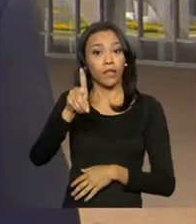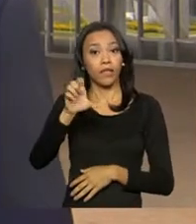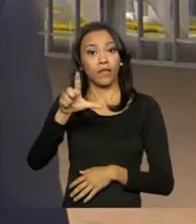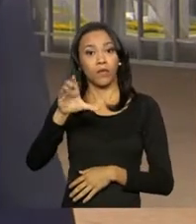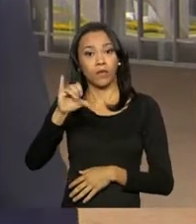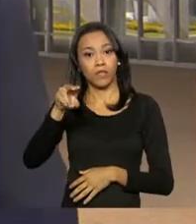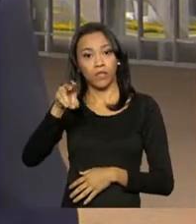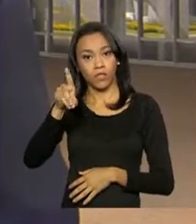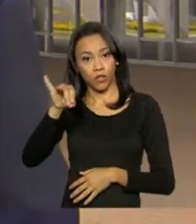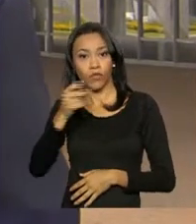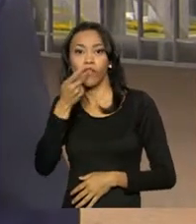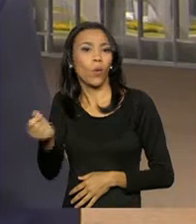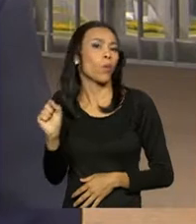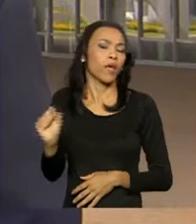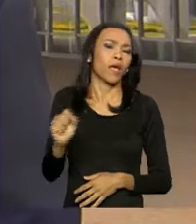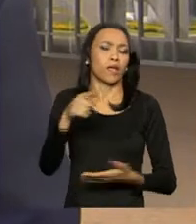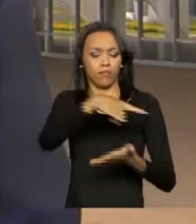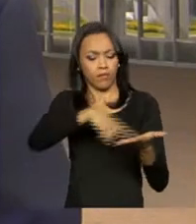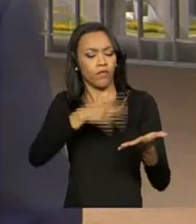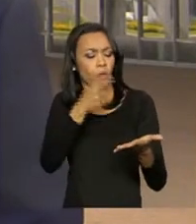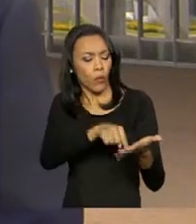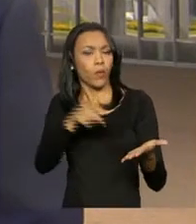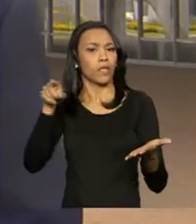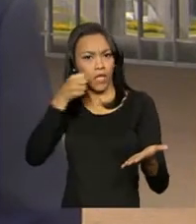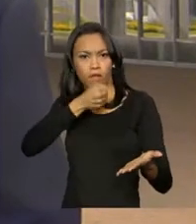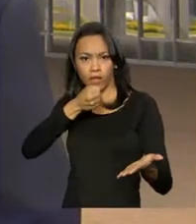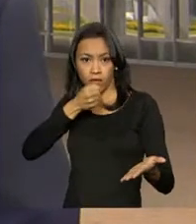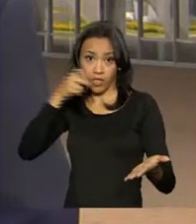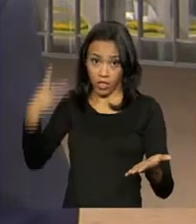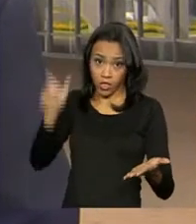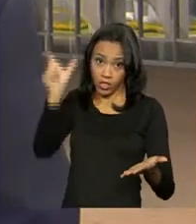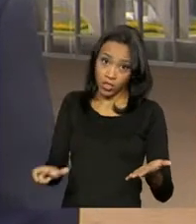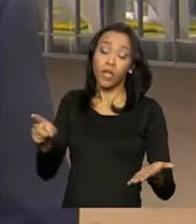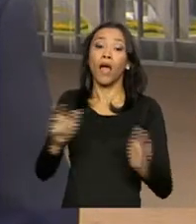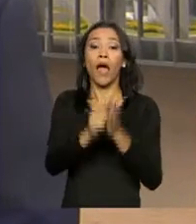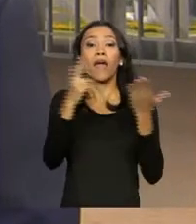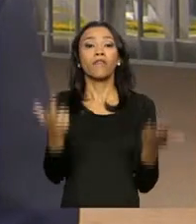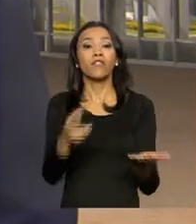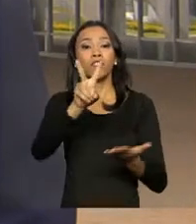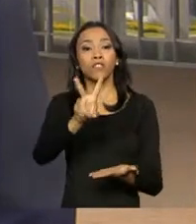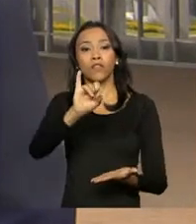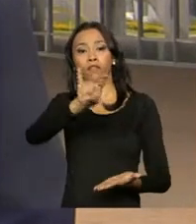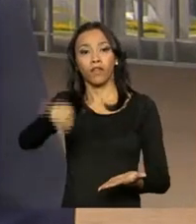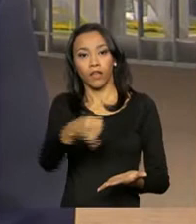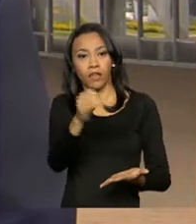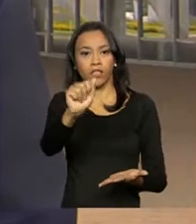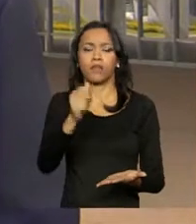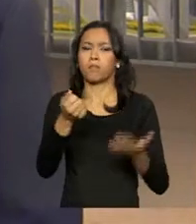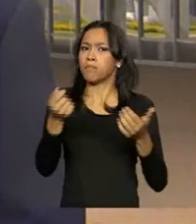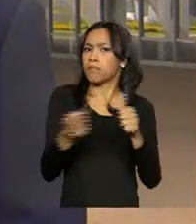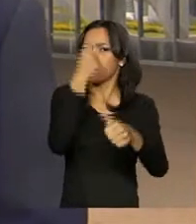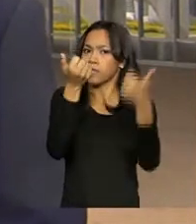Jato. Diz a nota, tendo em vista a entrevista do senhor Delcídio do Amaral à revista Veja, cumpre esclarecer que, primeiro,